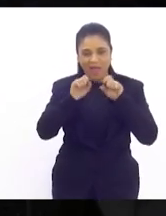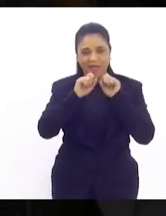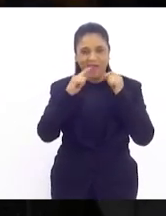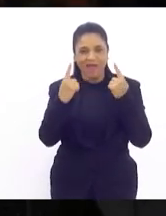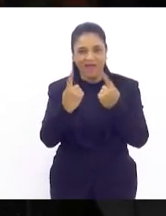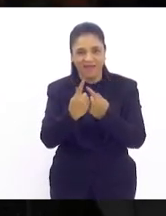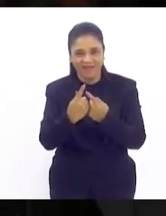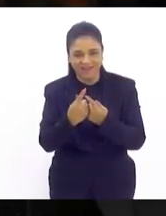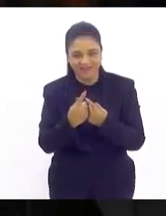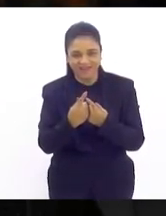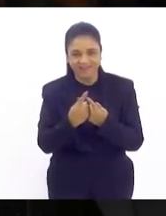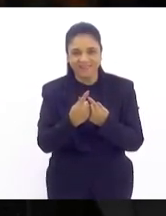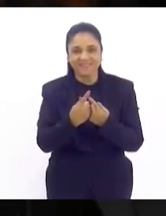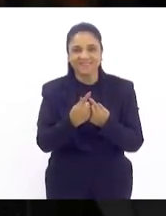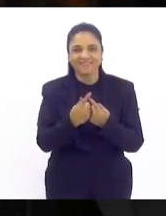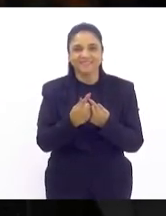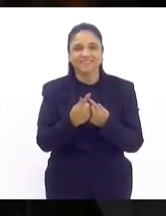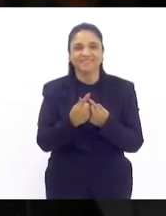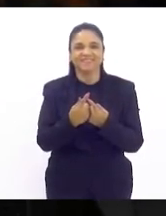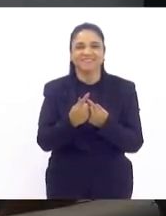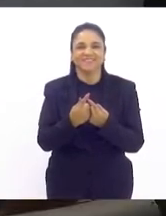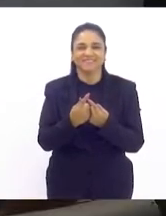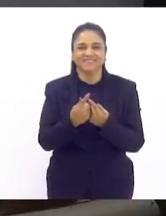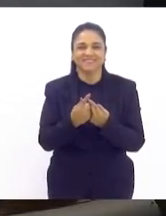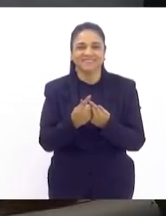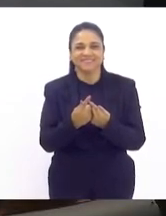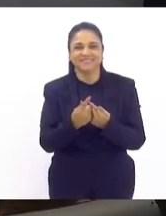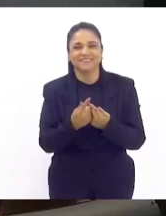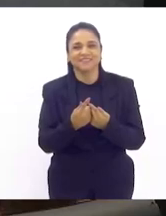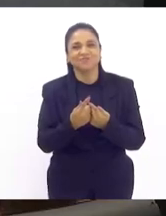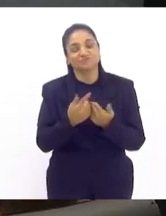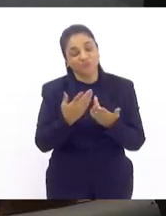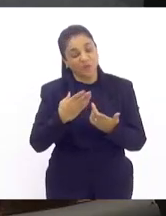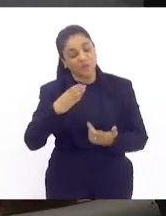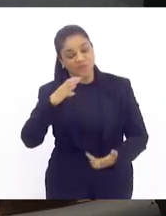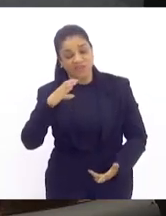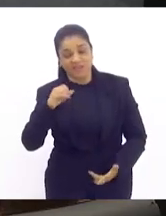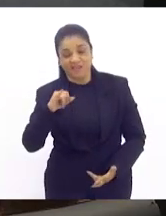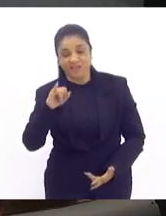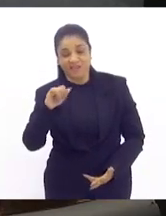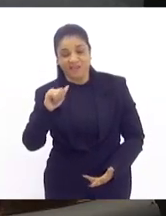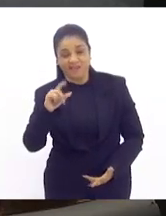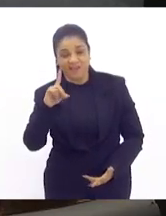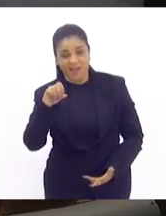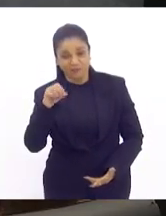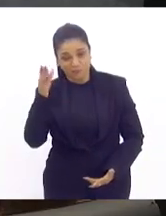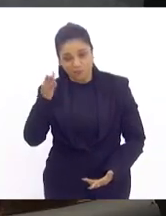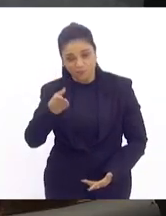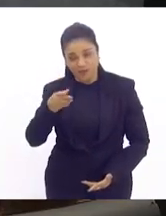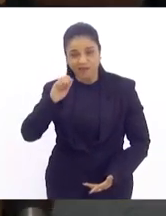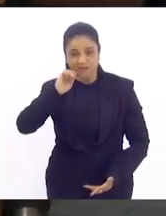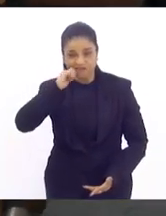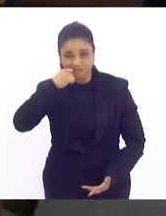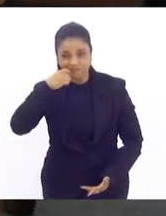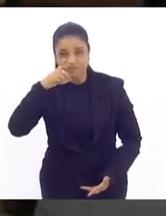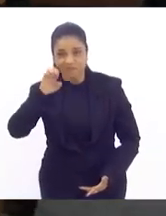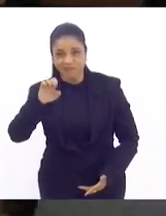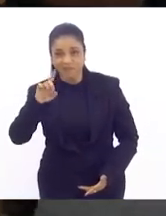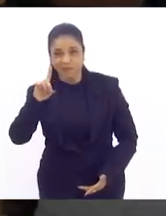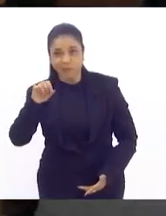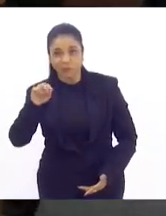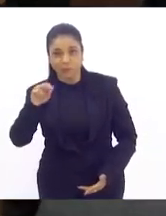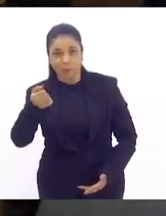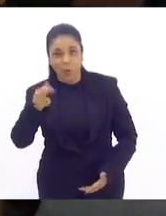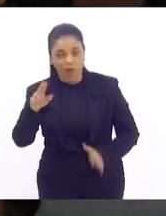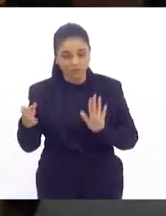conselho da parte a dinastia Caiado barra Eduardo Paes assumiu o Rio de Janeiro presidente